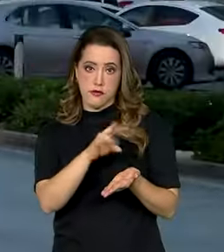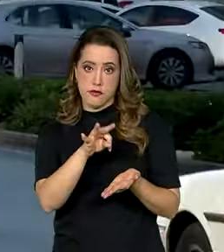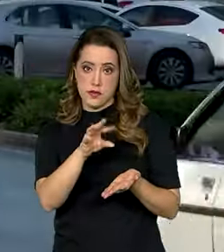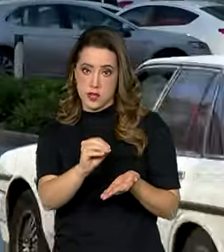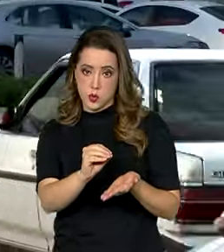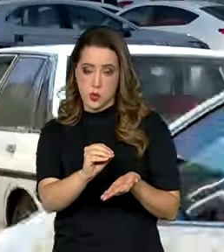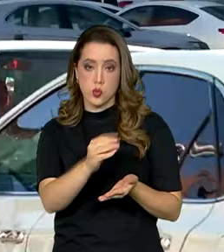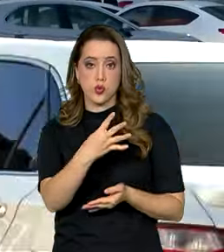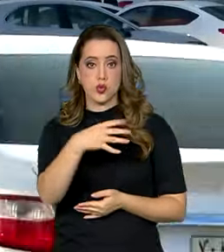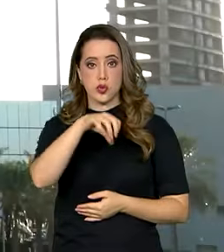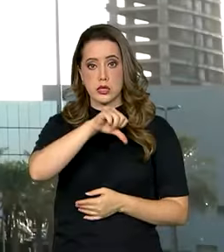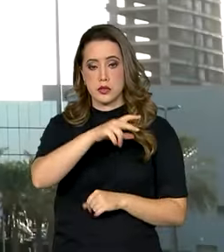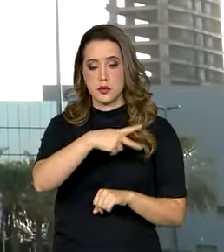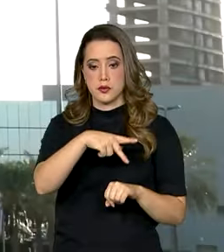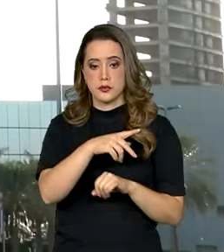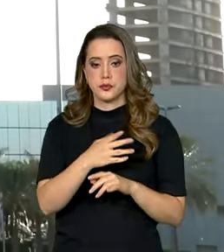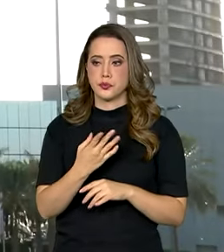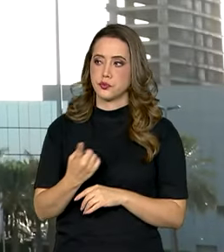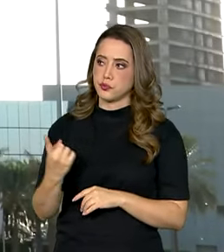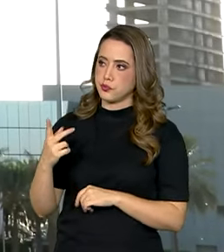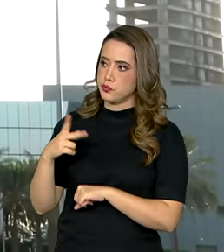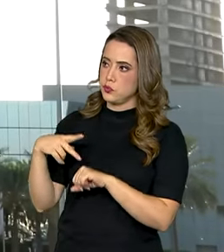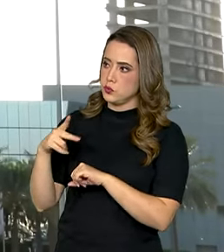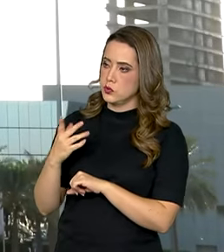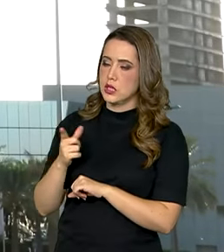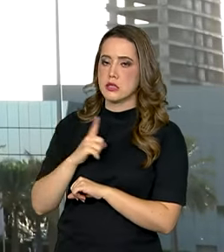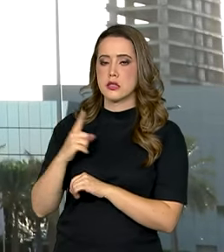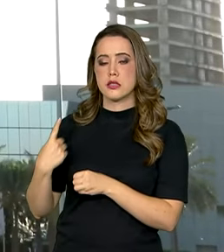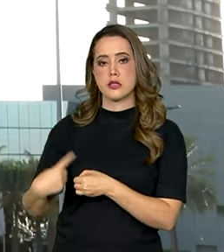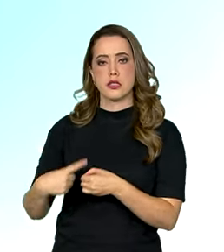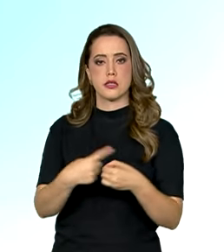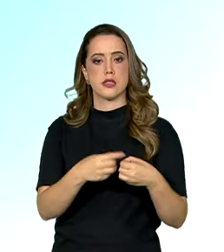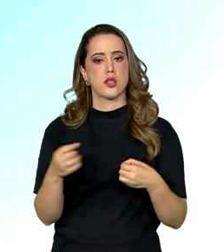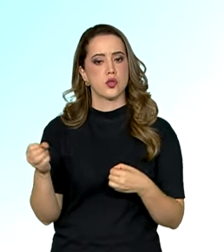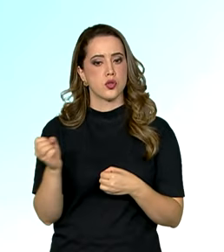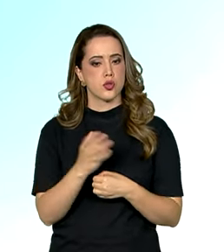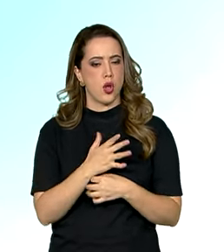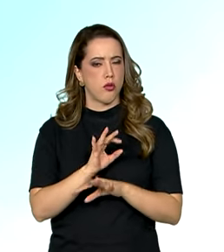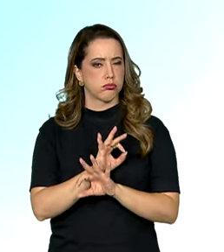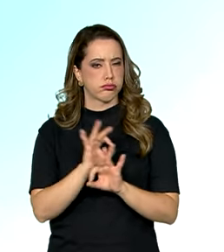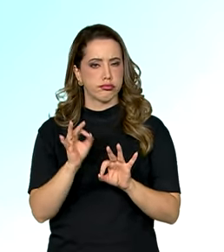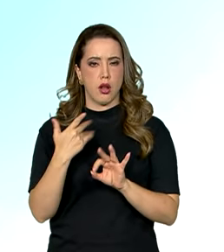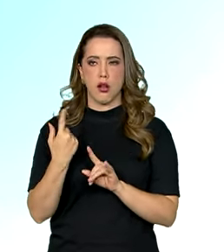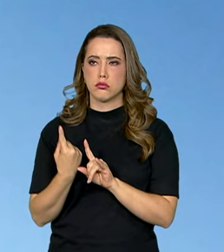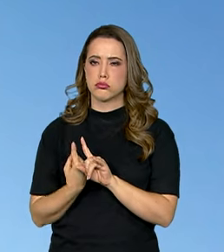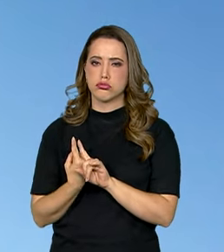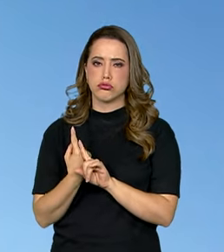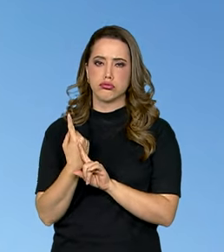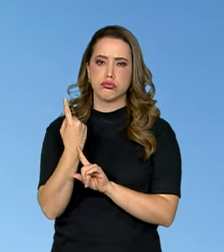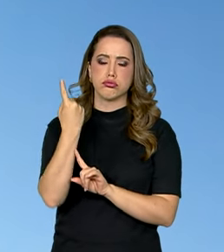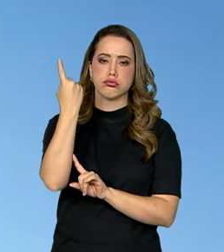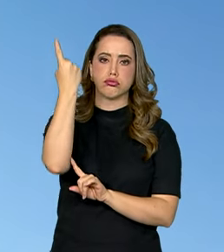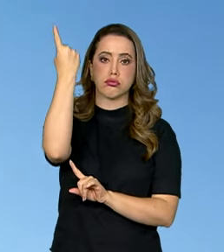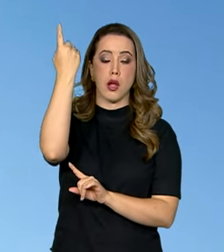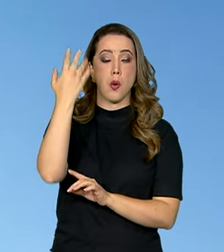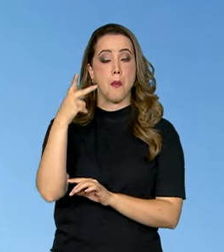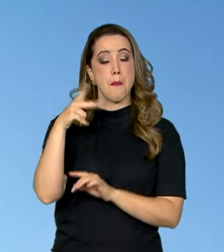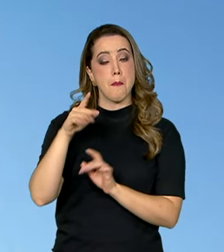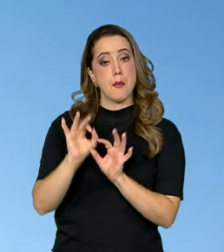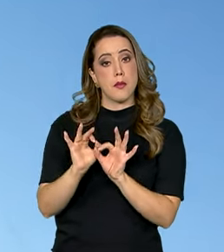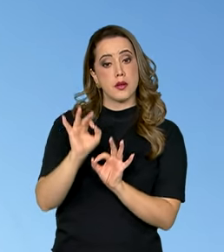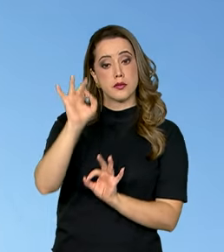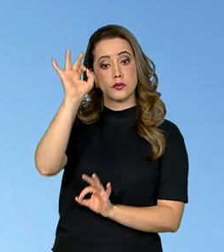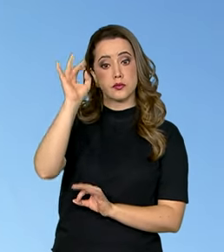de 49 países, a Arábia Saudita tem cidades modernas, de enormes arranha-céus. O mais alto do país,